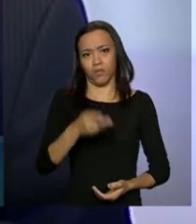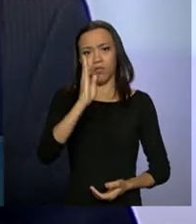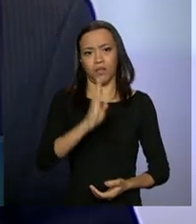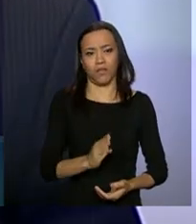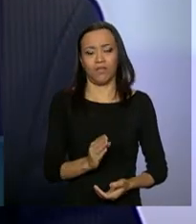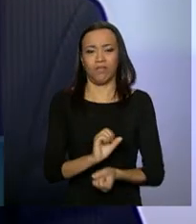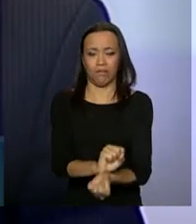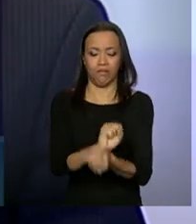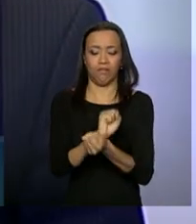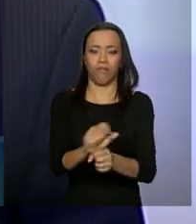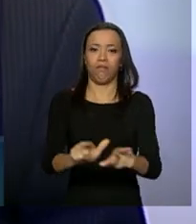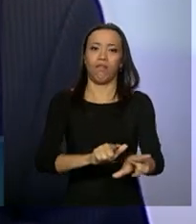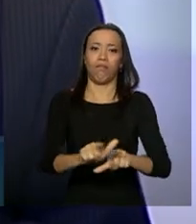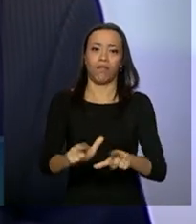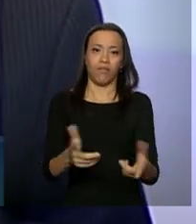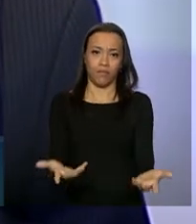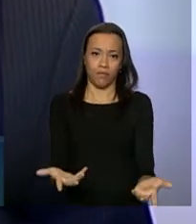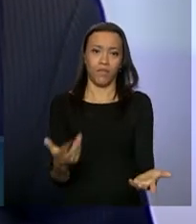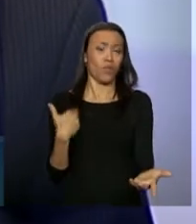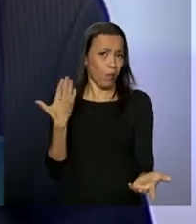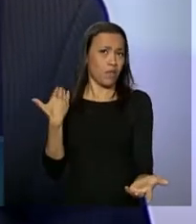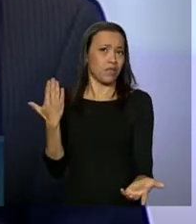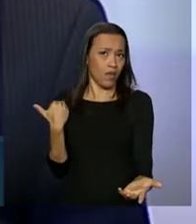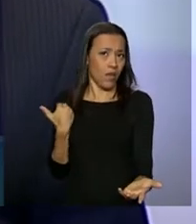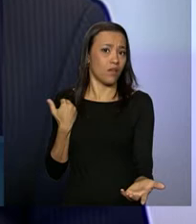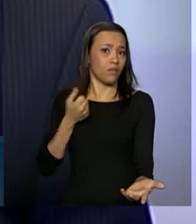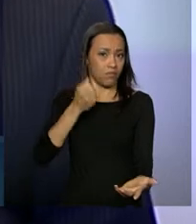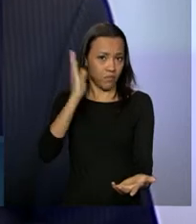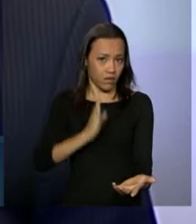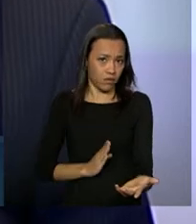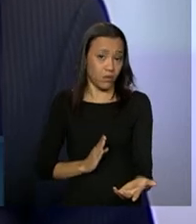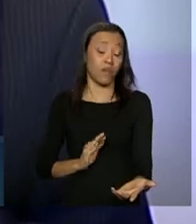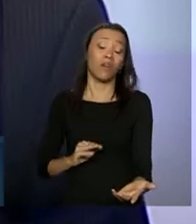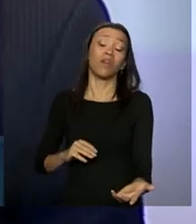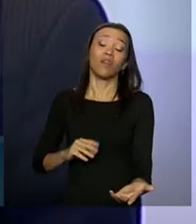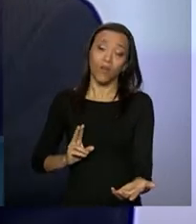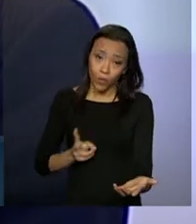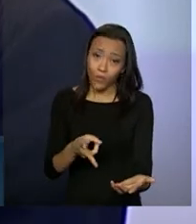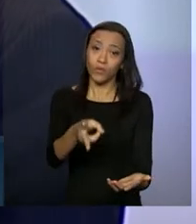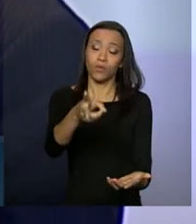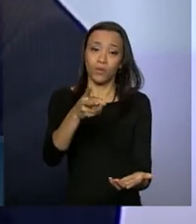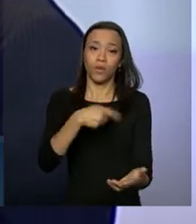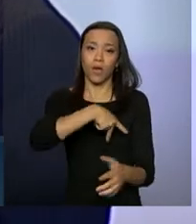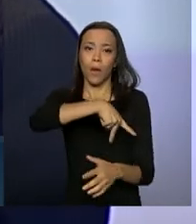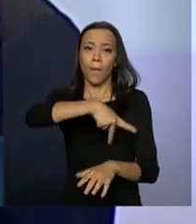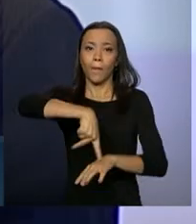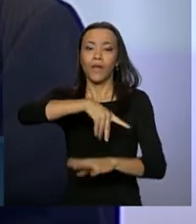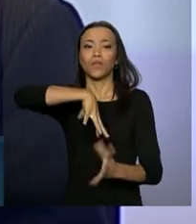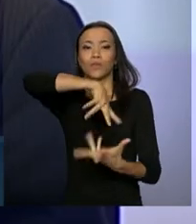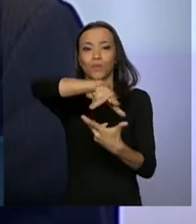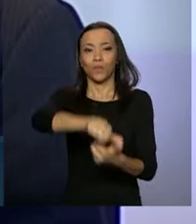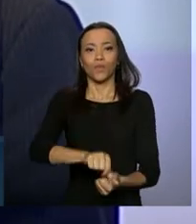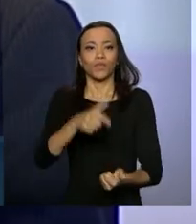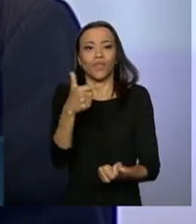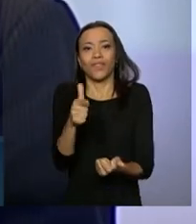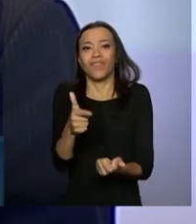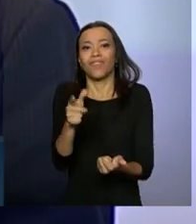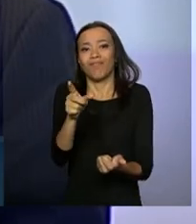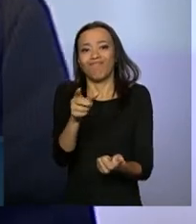O Brasil foi, certamente, no passado, e ainda é, um dos países do mundo com maior separação social.